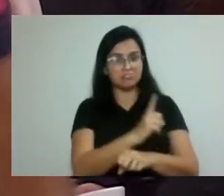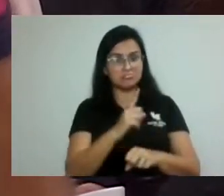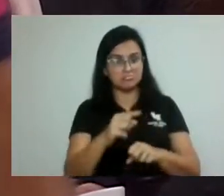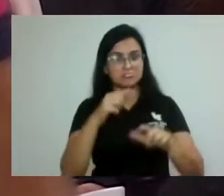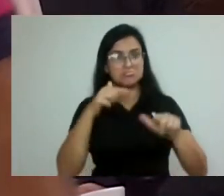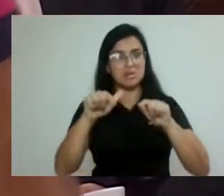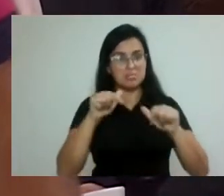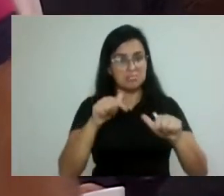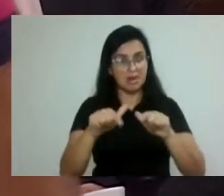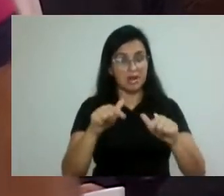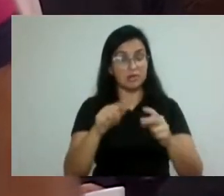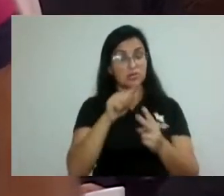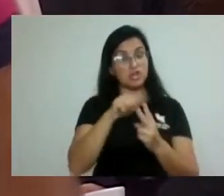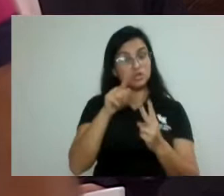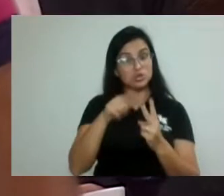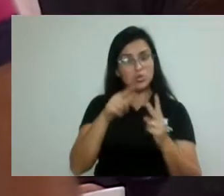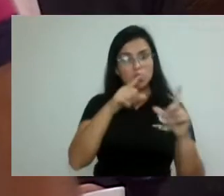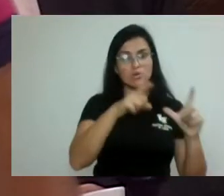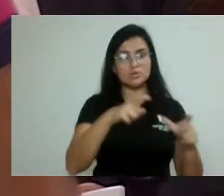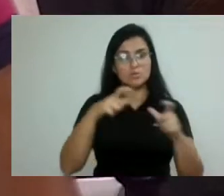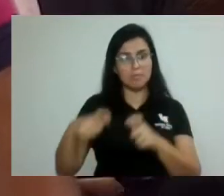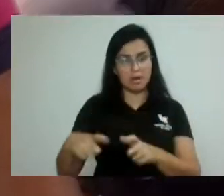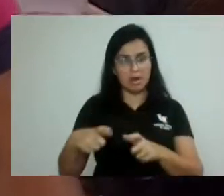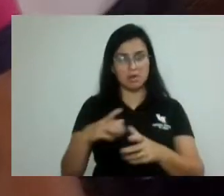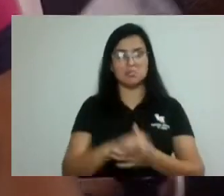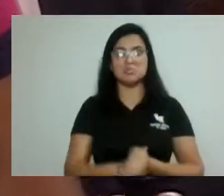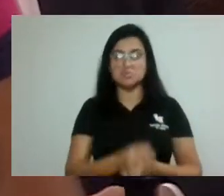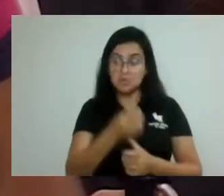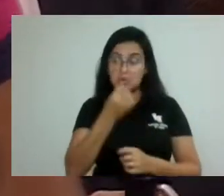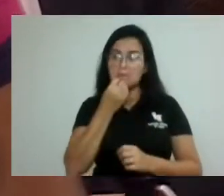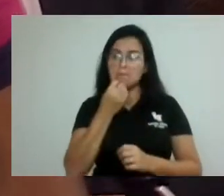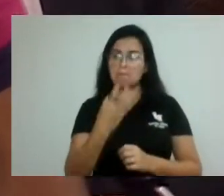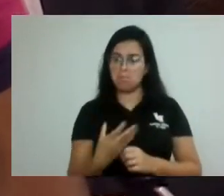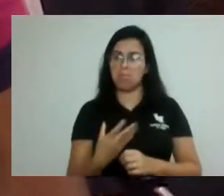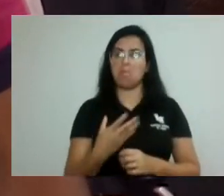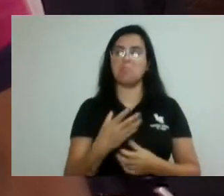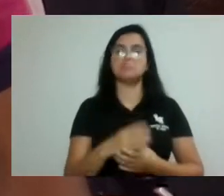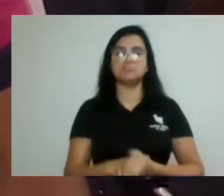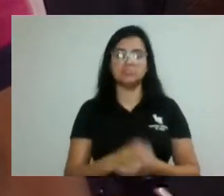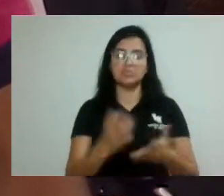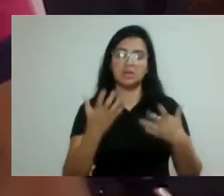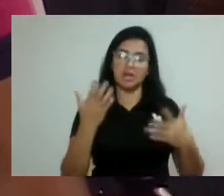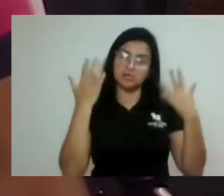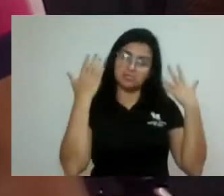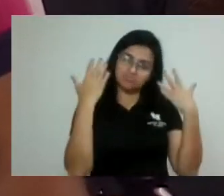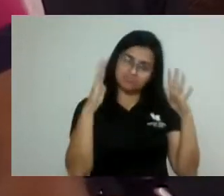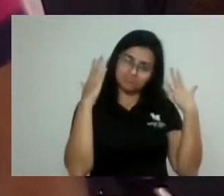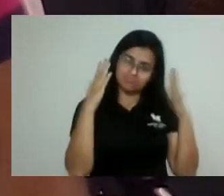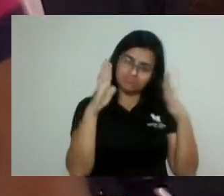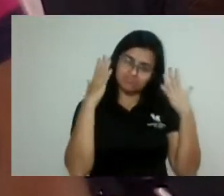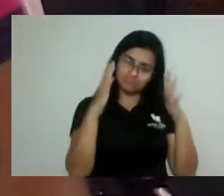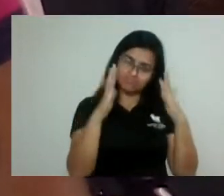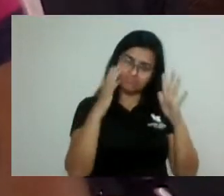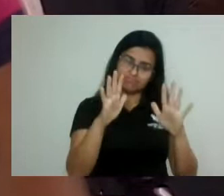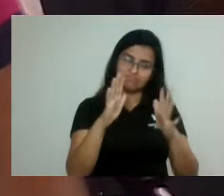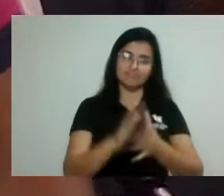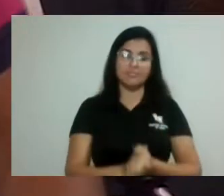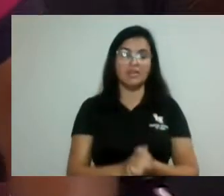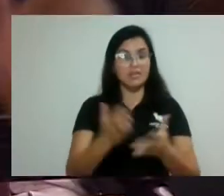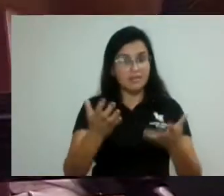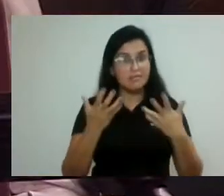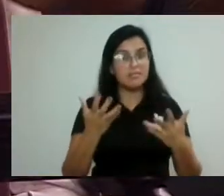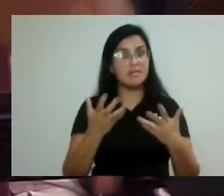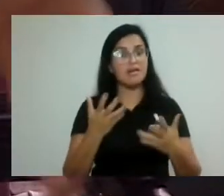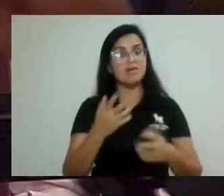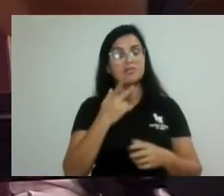muito bom. Então, eu queria dar parabéns e queria reafirmar aqui que, além dos funcionários do Delurbe,